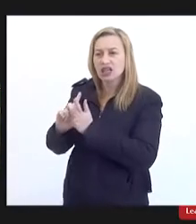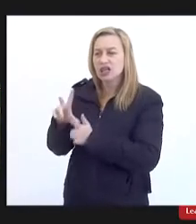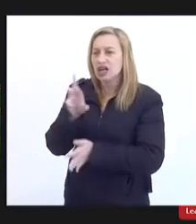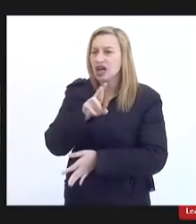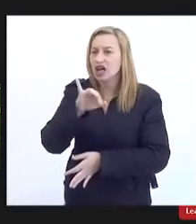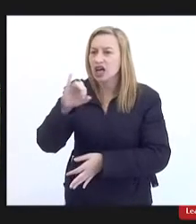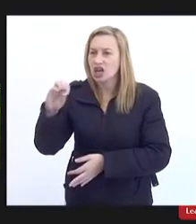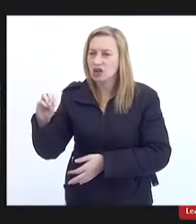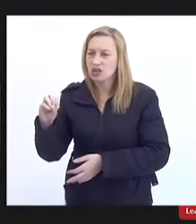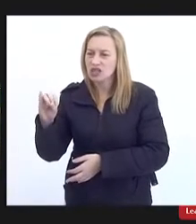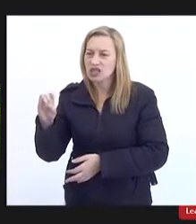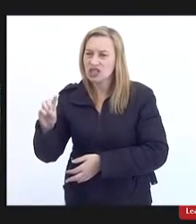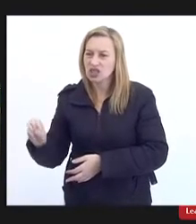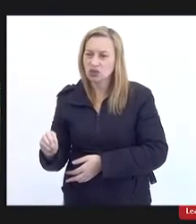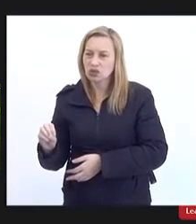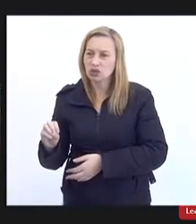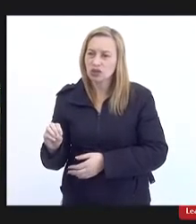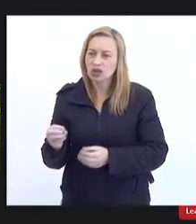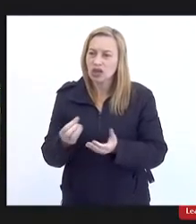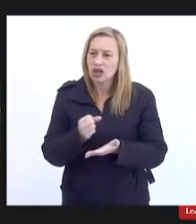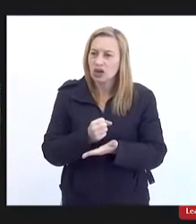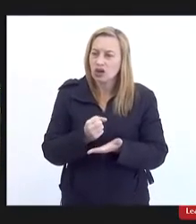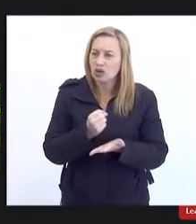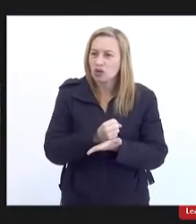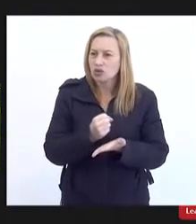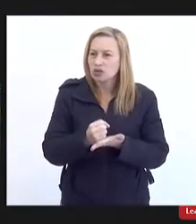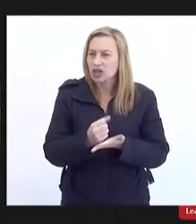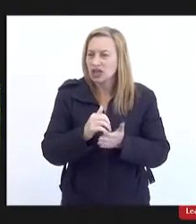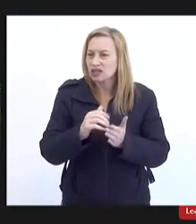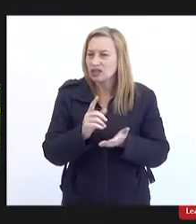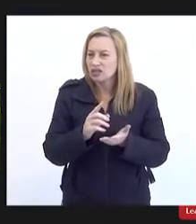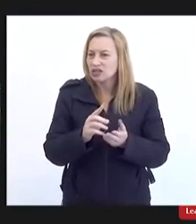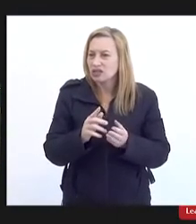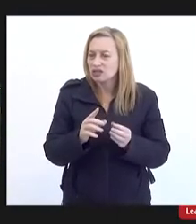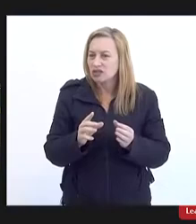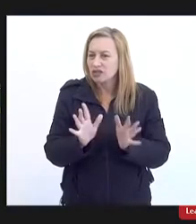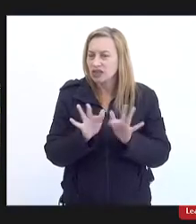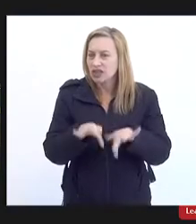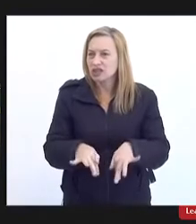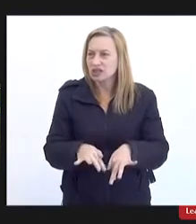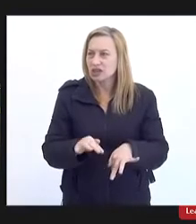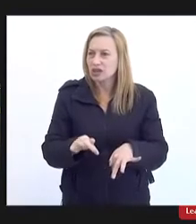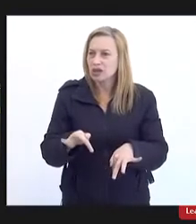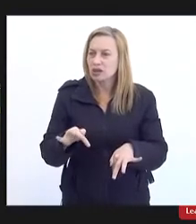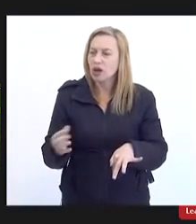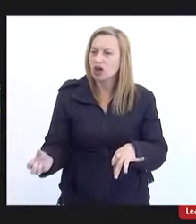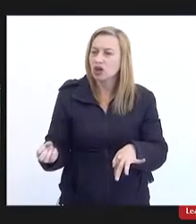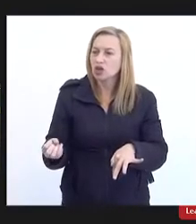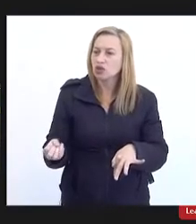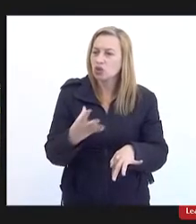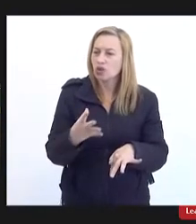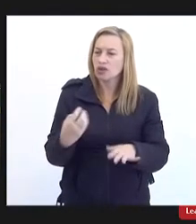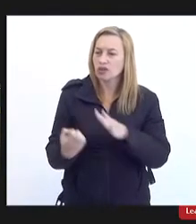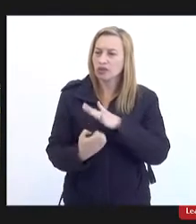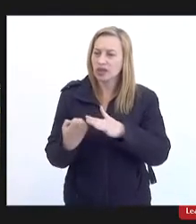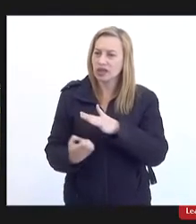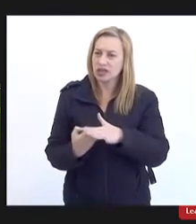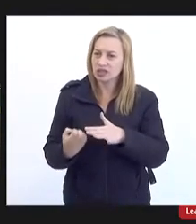ela rompeu o contrato com as pessoas para passar para a atitude que é a atual empresa